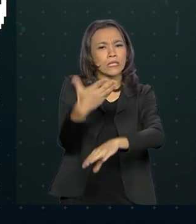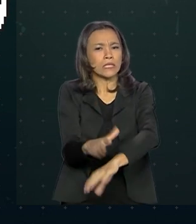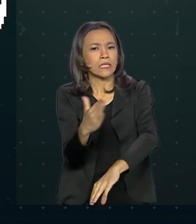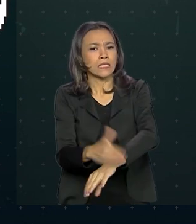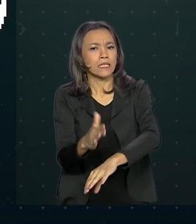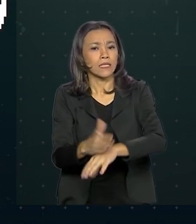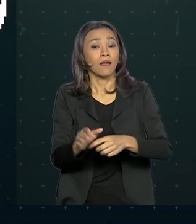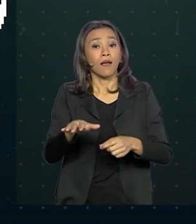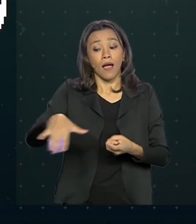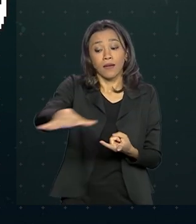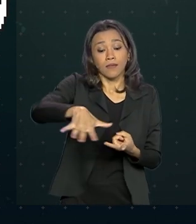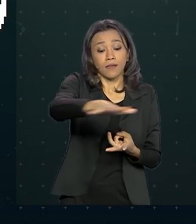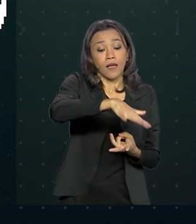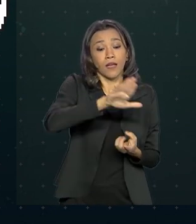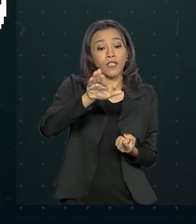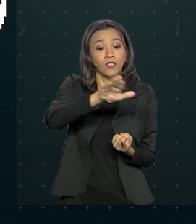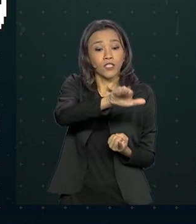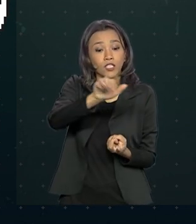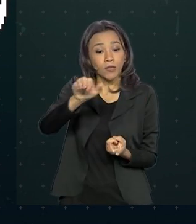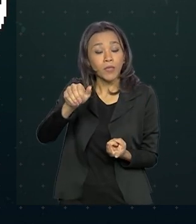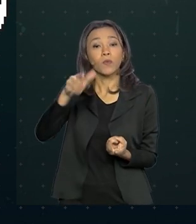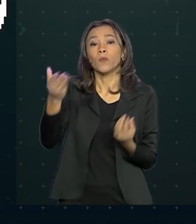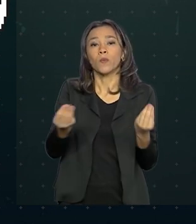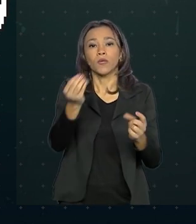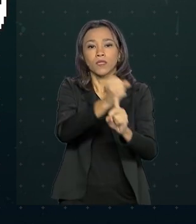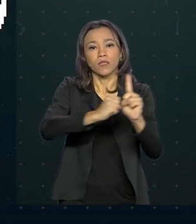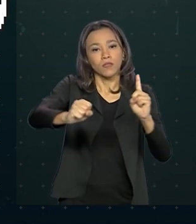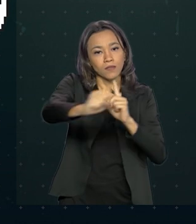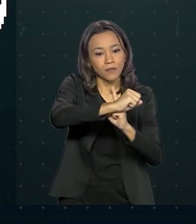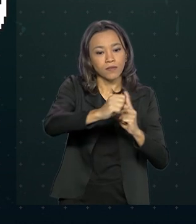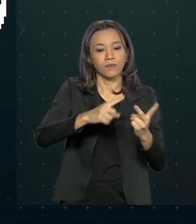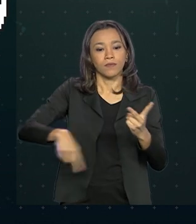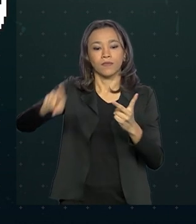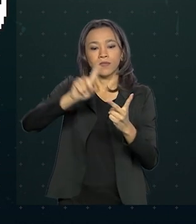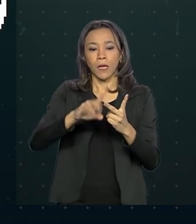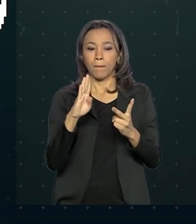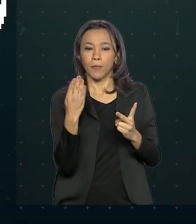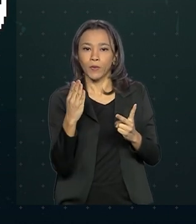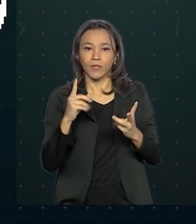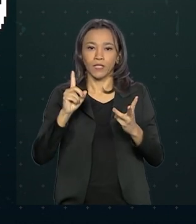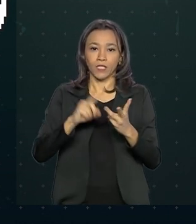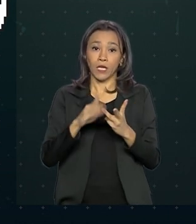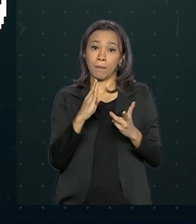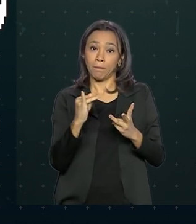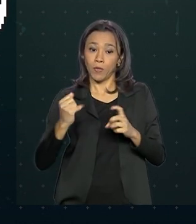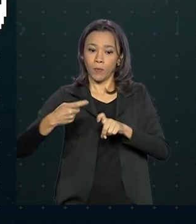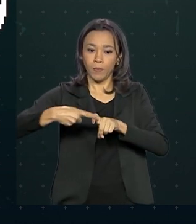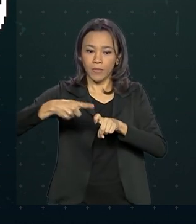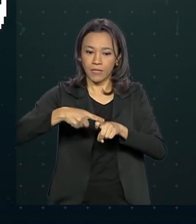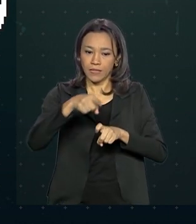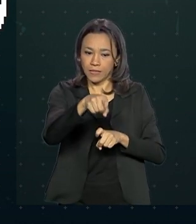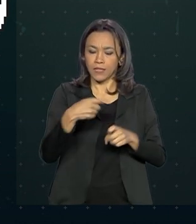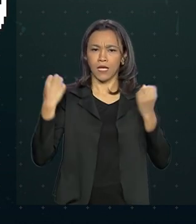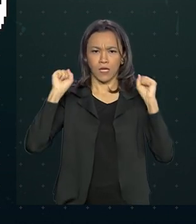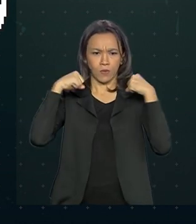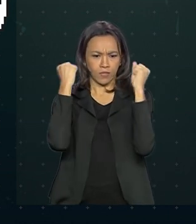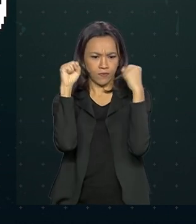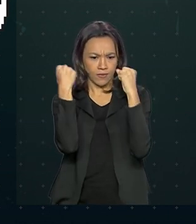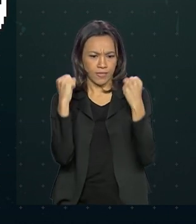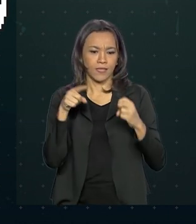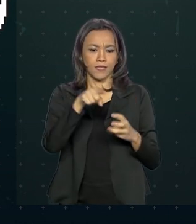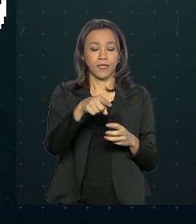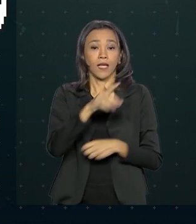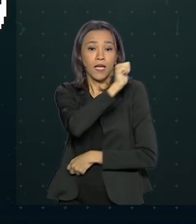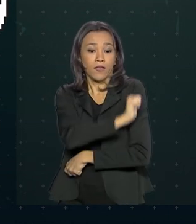convocadas para fazer o cadastro são serviço social, biologia, biomedicina, educação física,